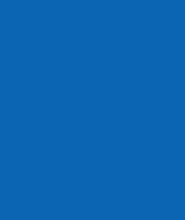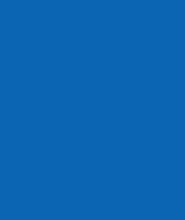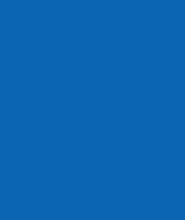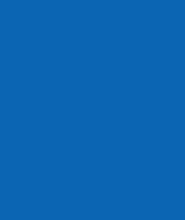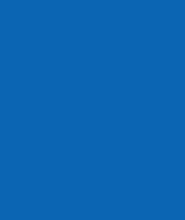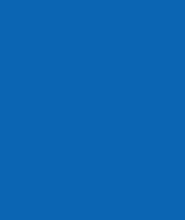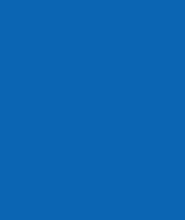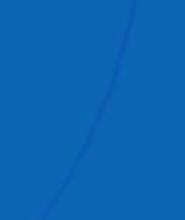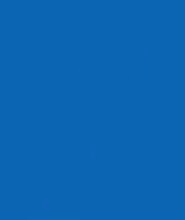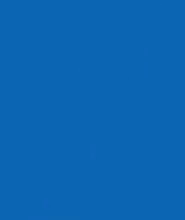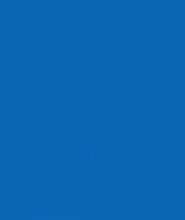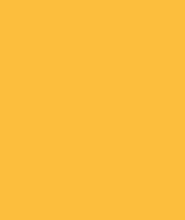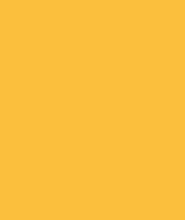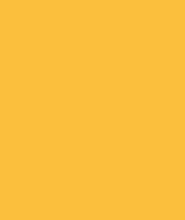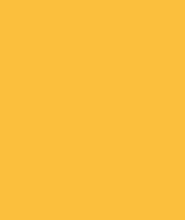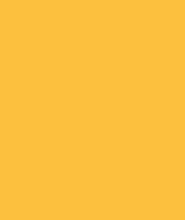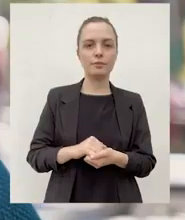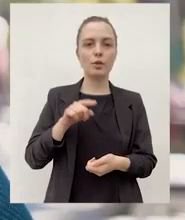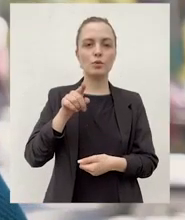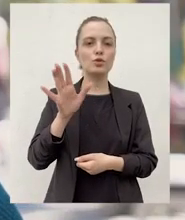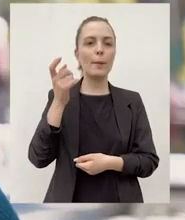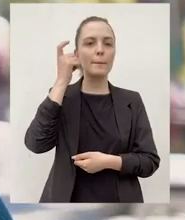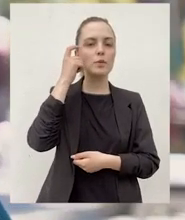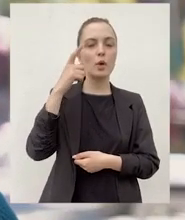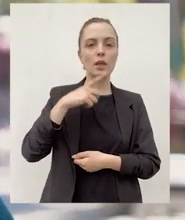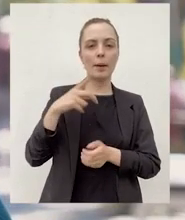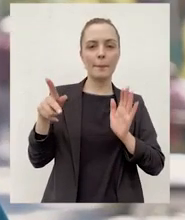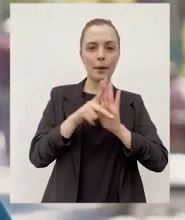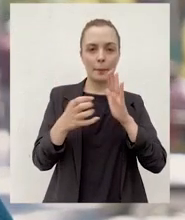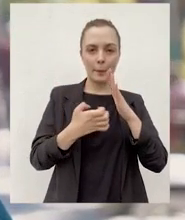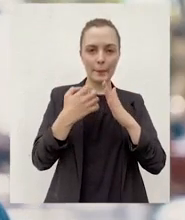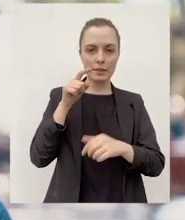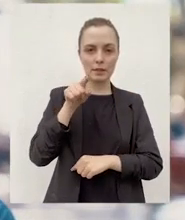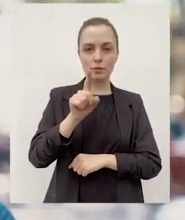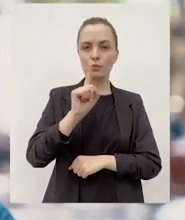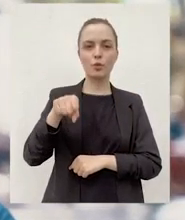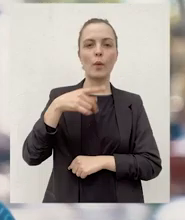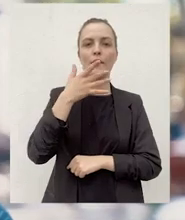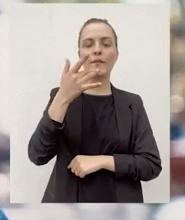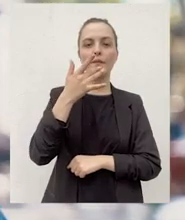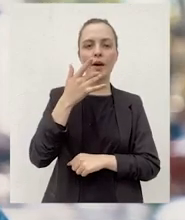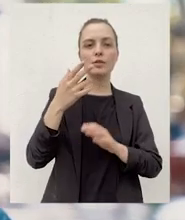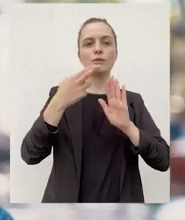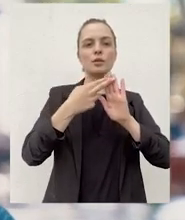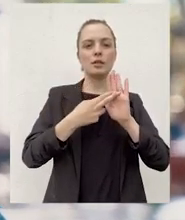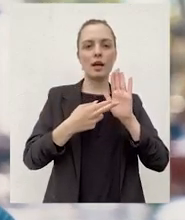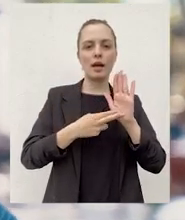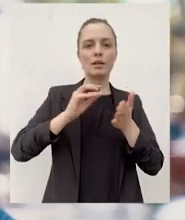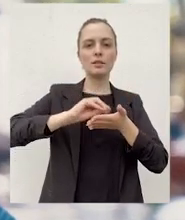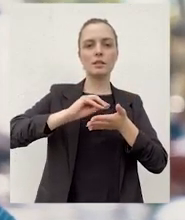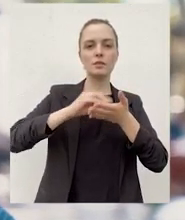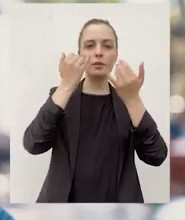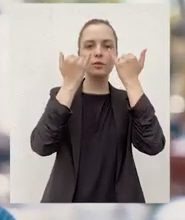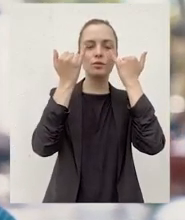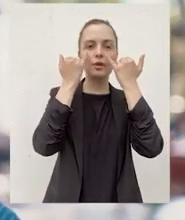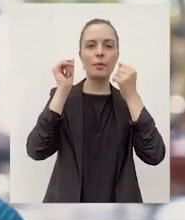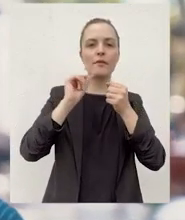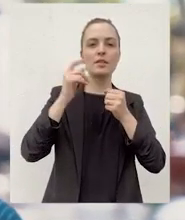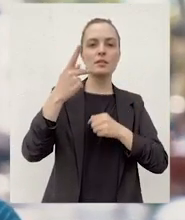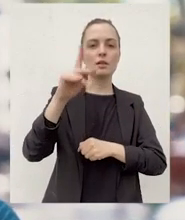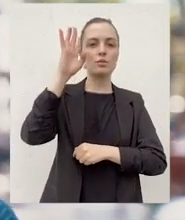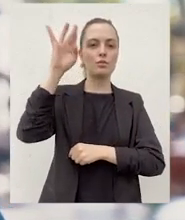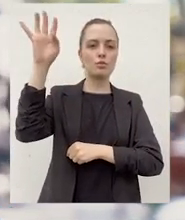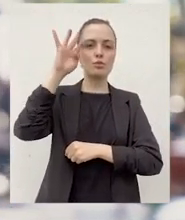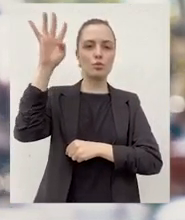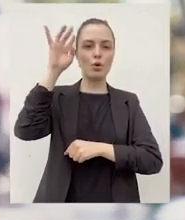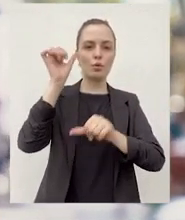Porto Alegre é agora! Tu já pensou em ter teu próprio negócio? Não é fácil. A burocracia e a falta de informação podem acabar